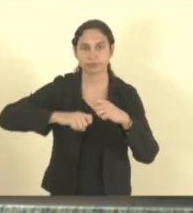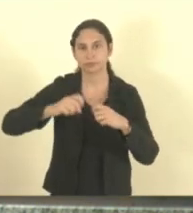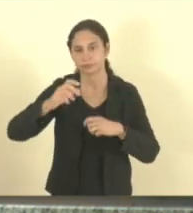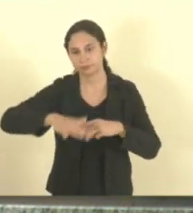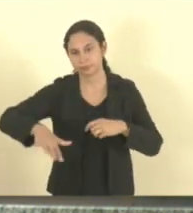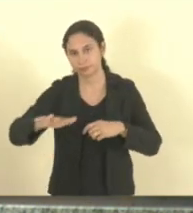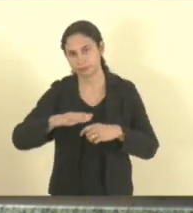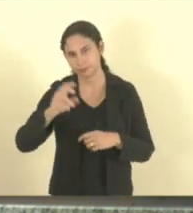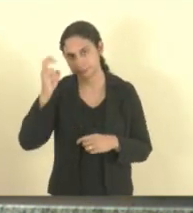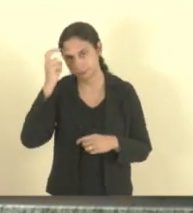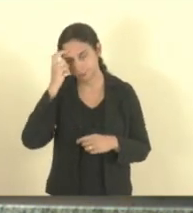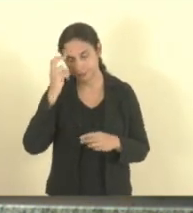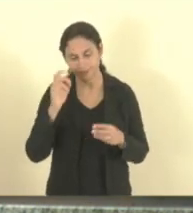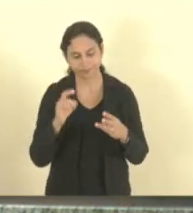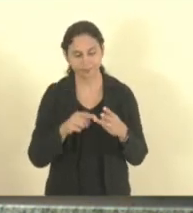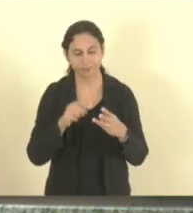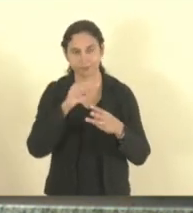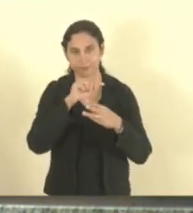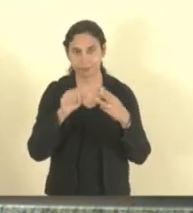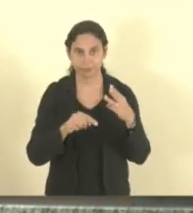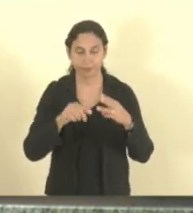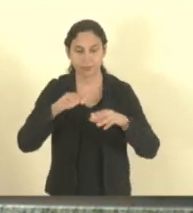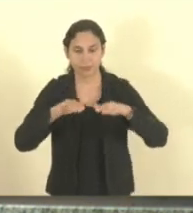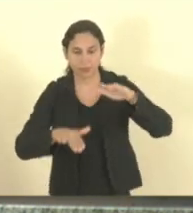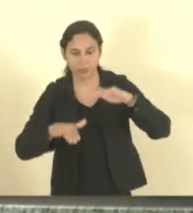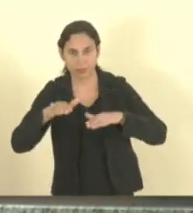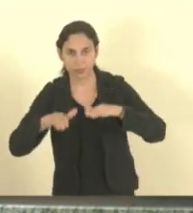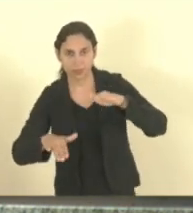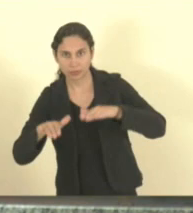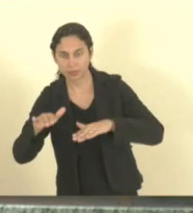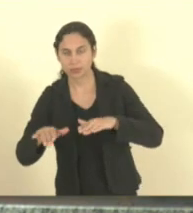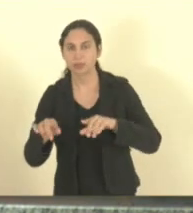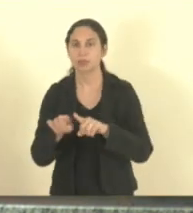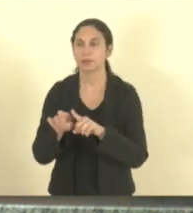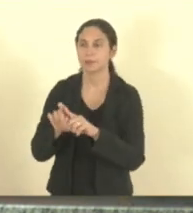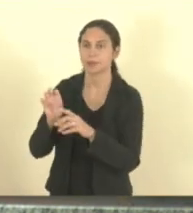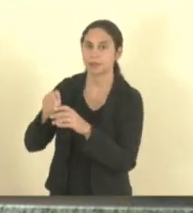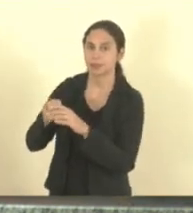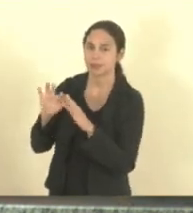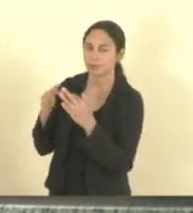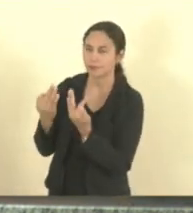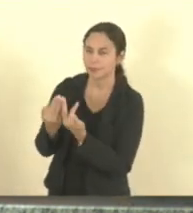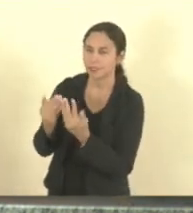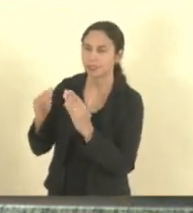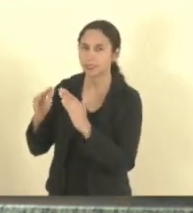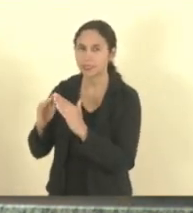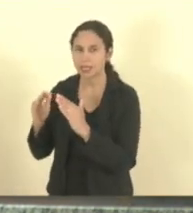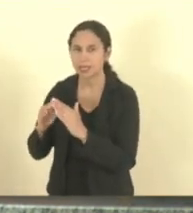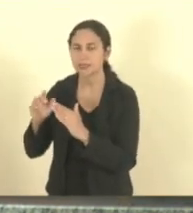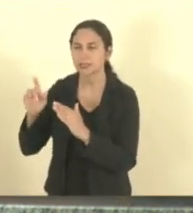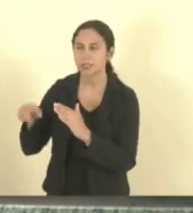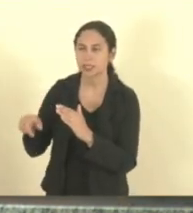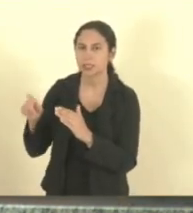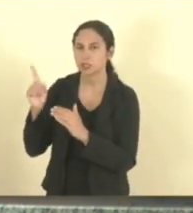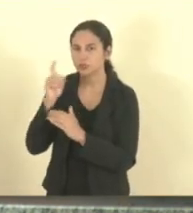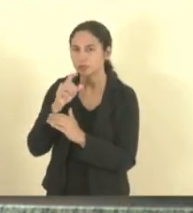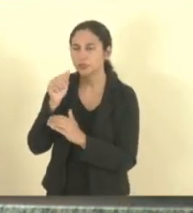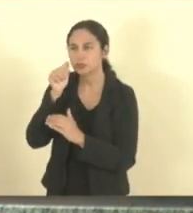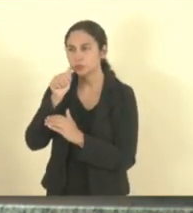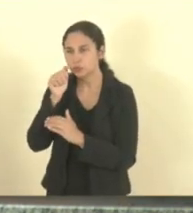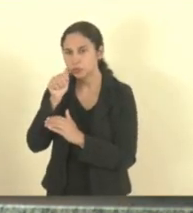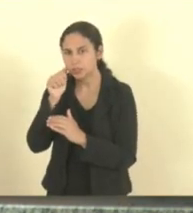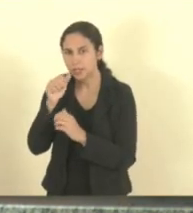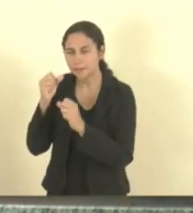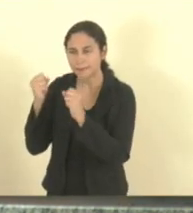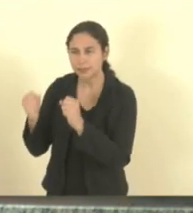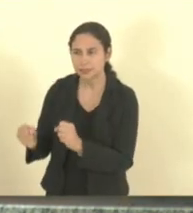ainda que a divisão desigual das tarefas domésticas e familiares pesa na hora de conseguir trabalhar na